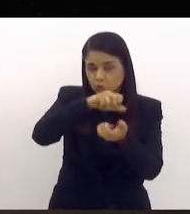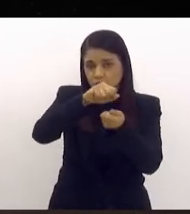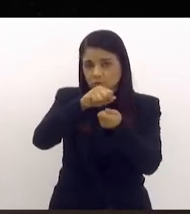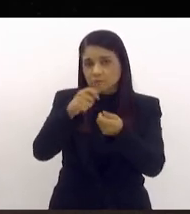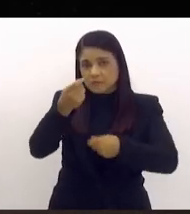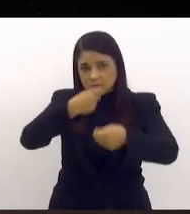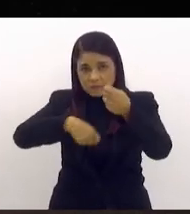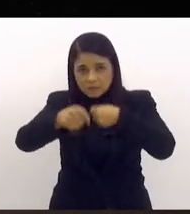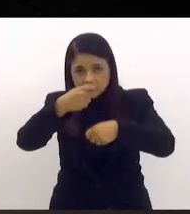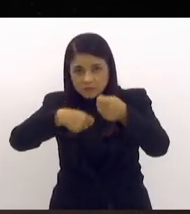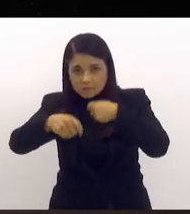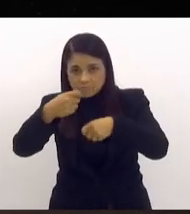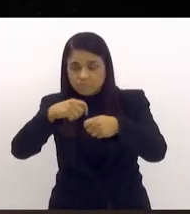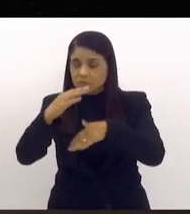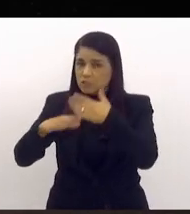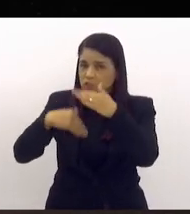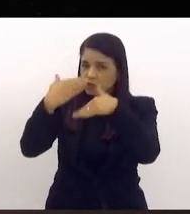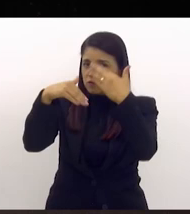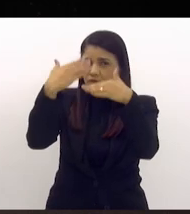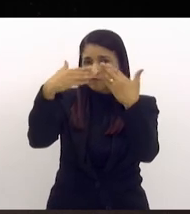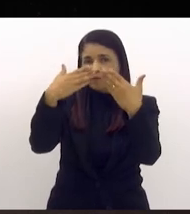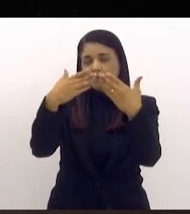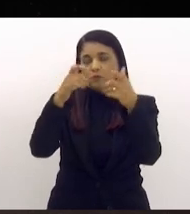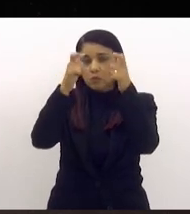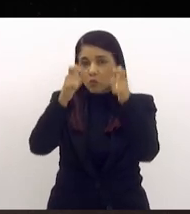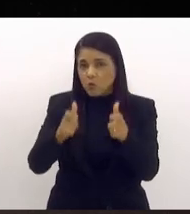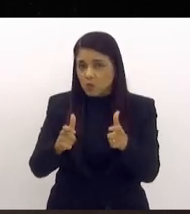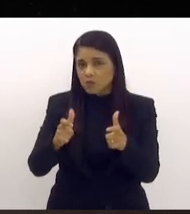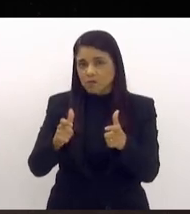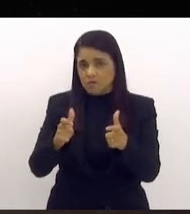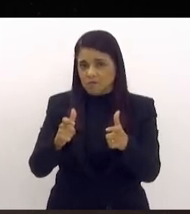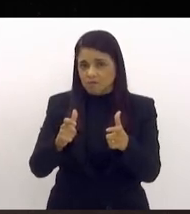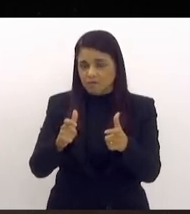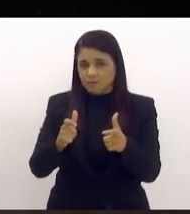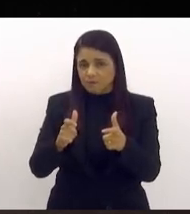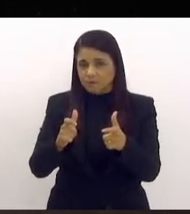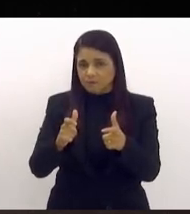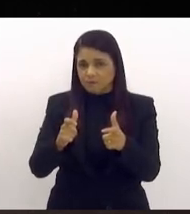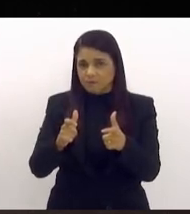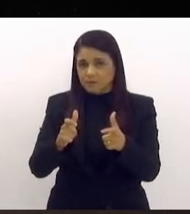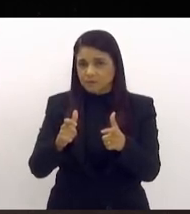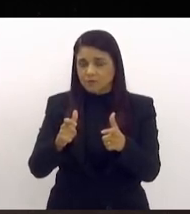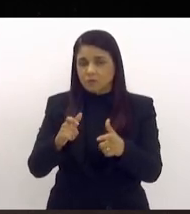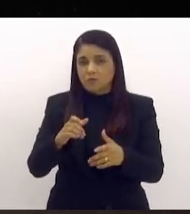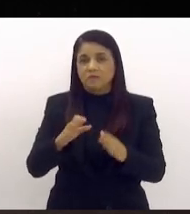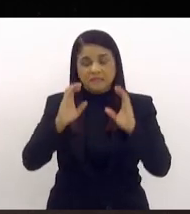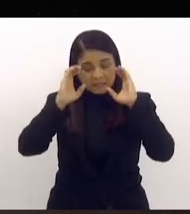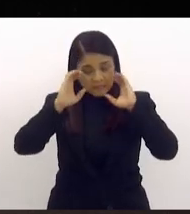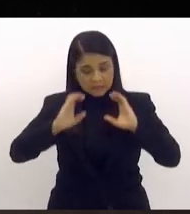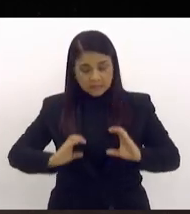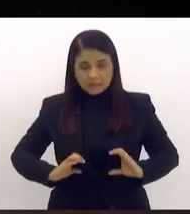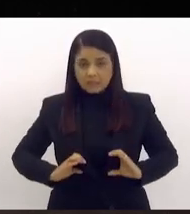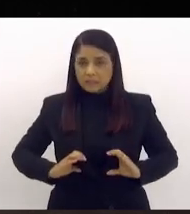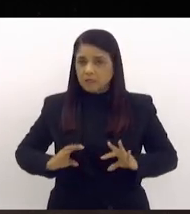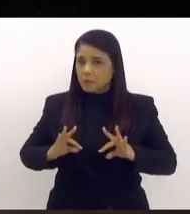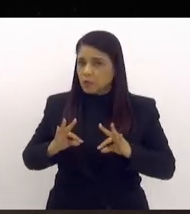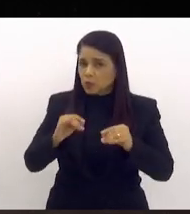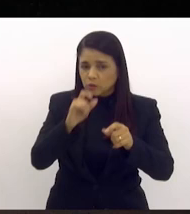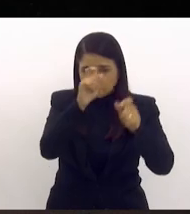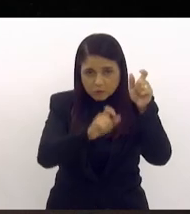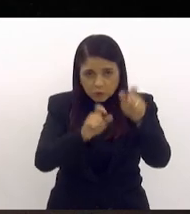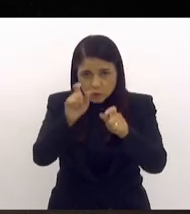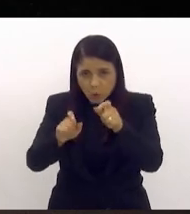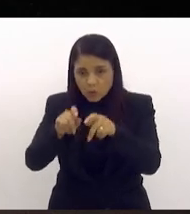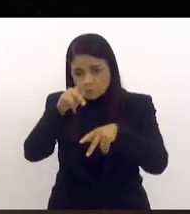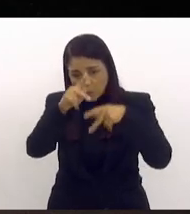econômica e desenvolvimento local, não é? com cidadania plena para todas as pessoas